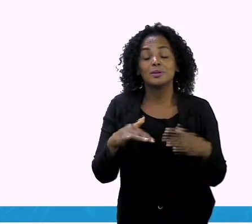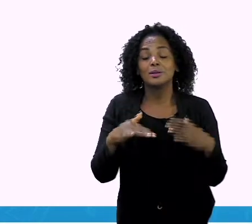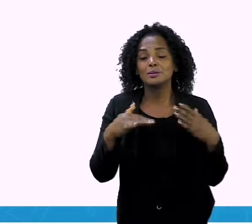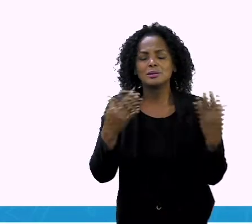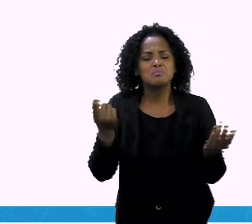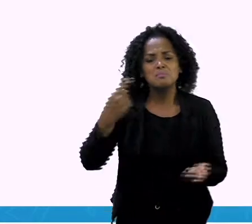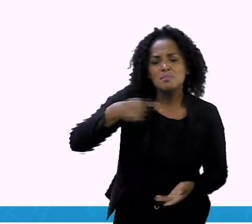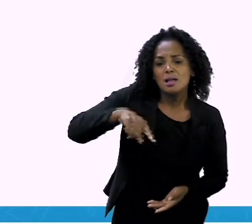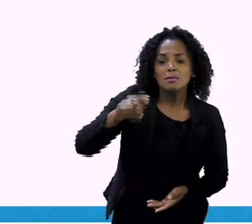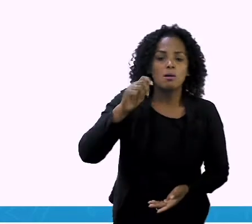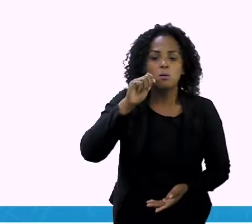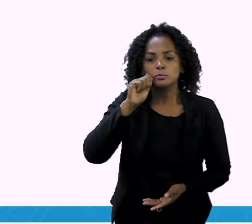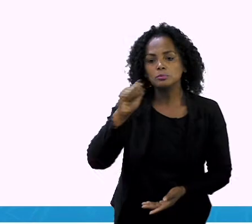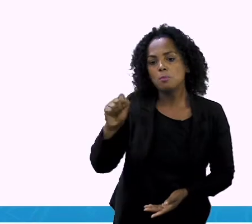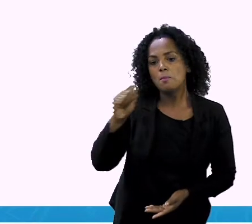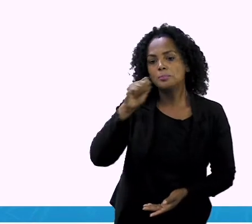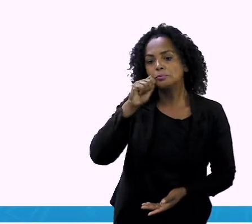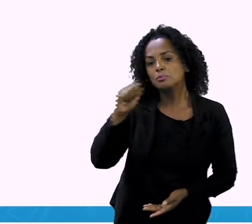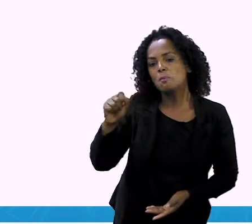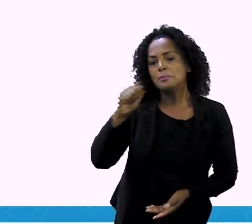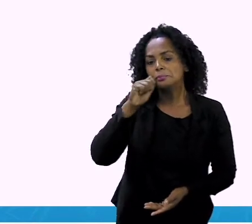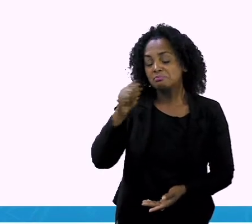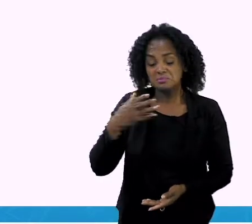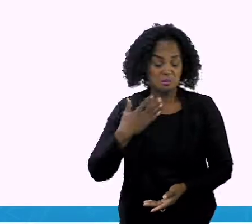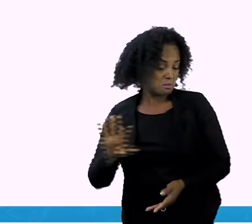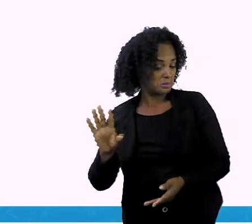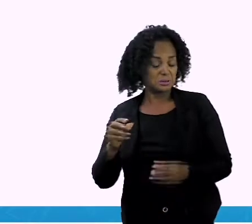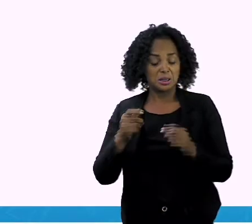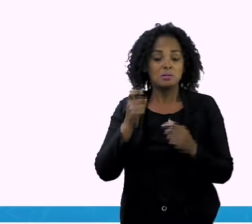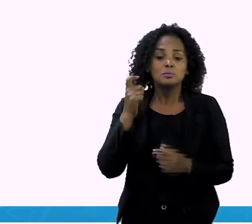leve um chiclete, se não gosta de bala.